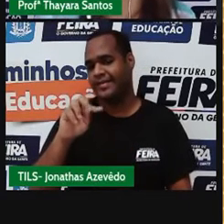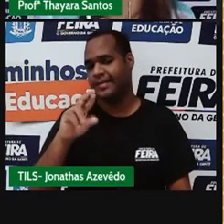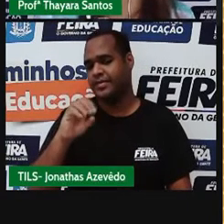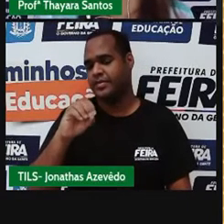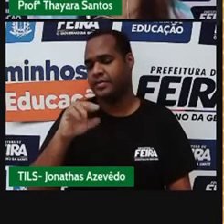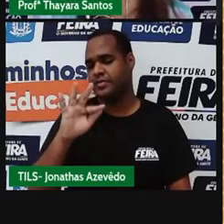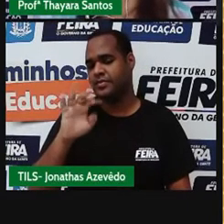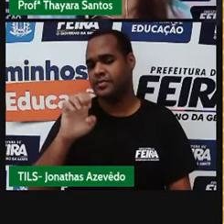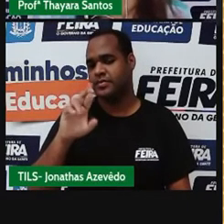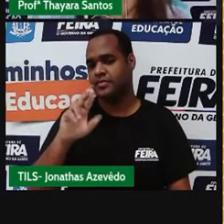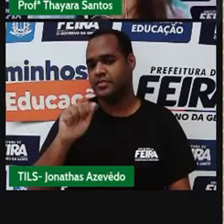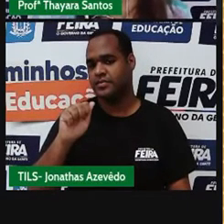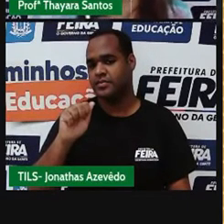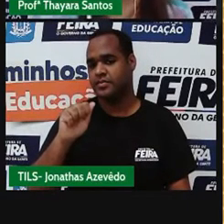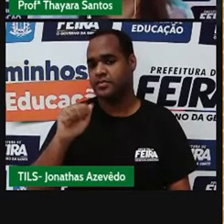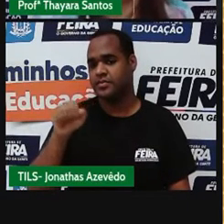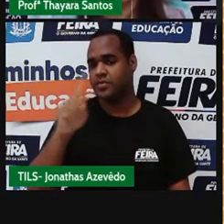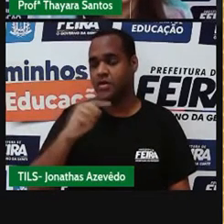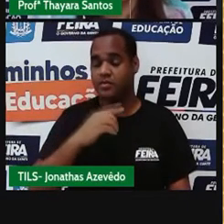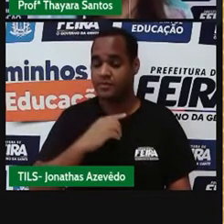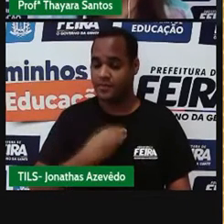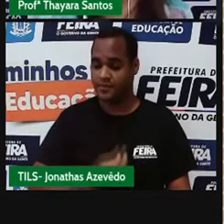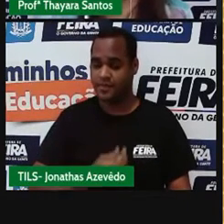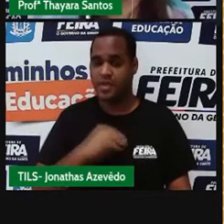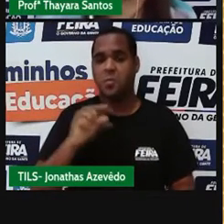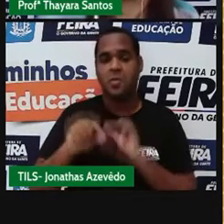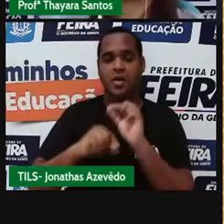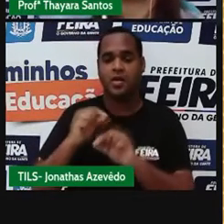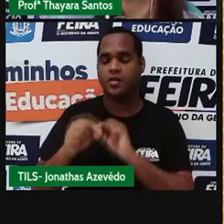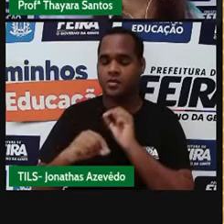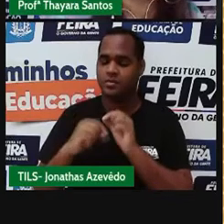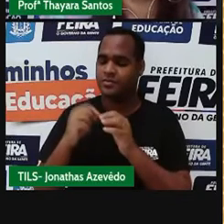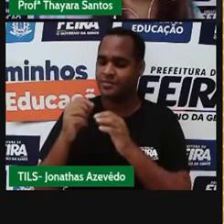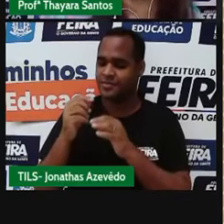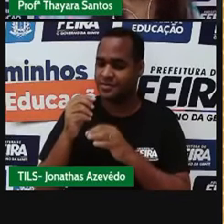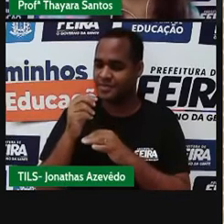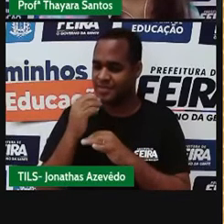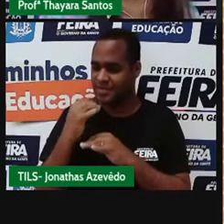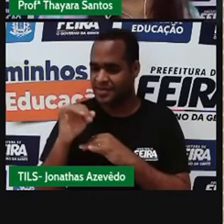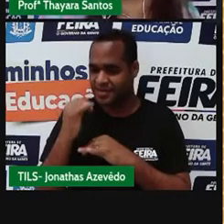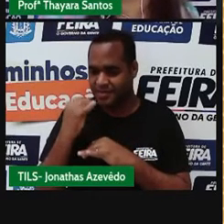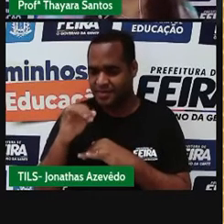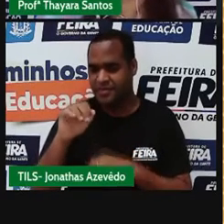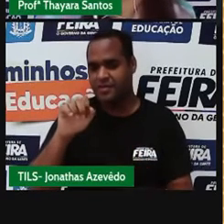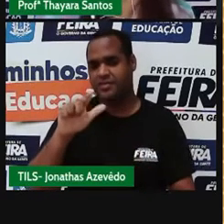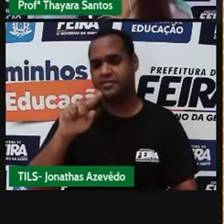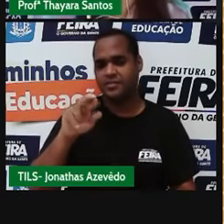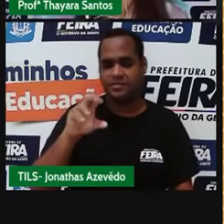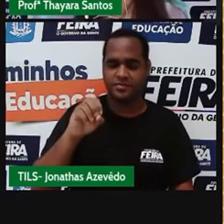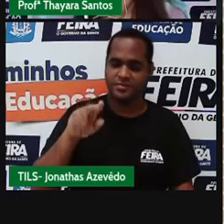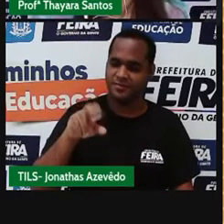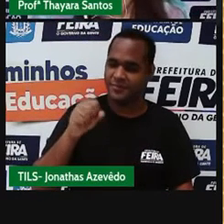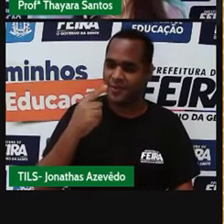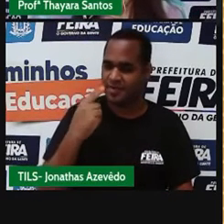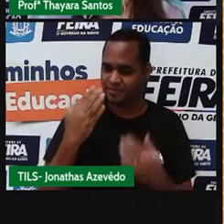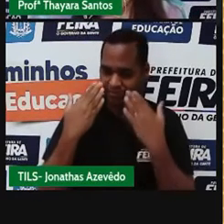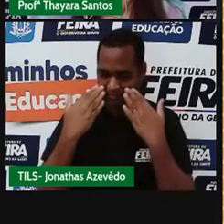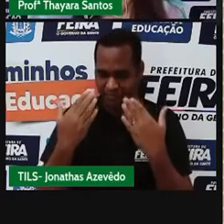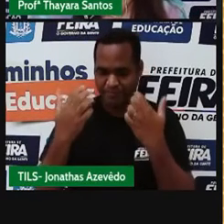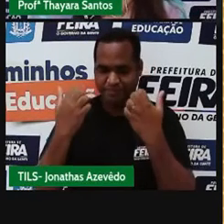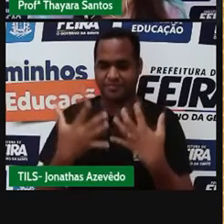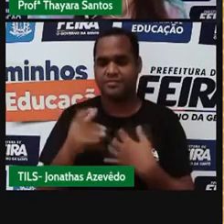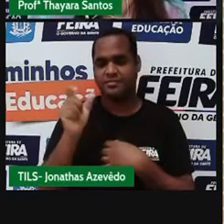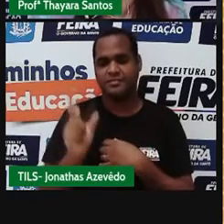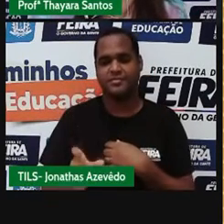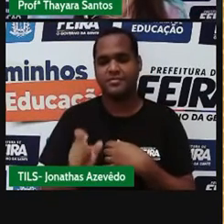E é lá na eletrosfera que estão os elétrons, que têm carga elétrica negativa. Olha aqui os elétrons, que estão representados